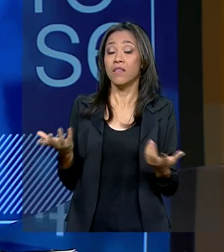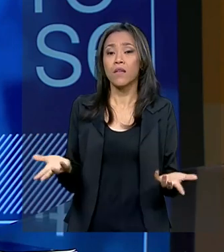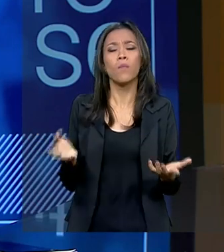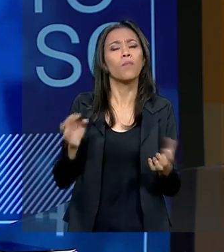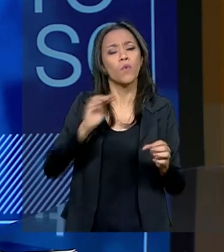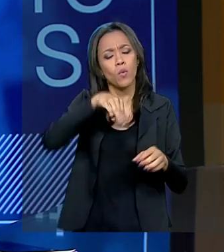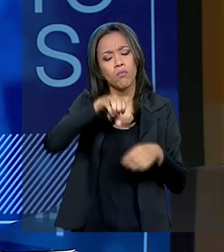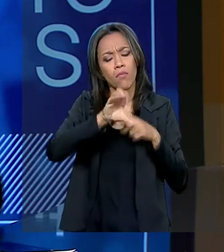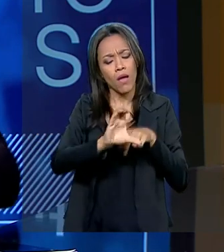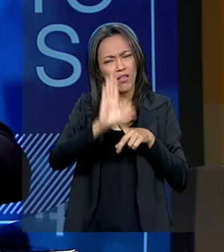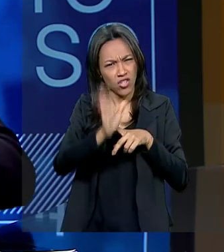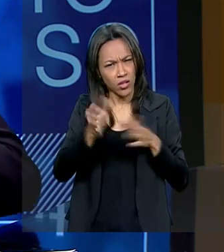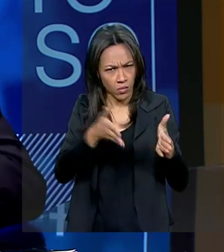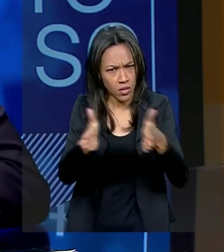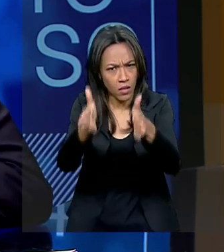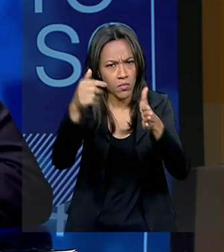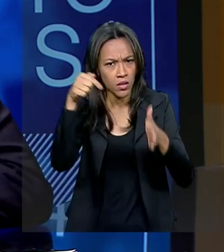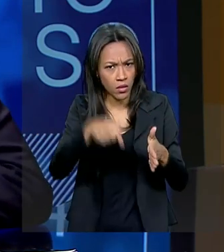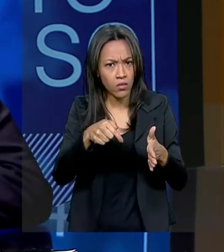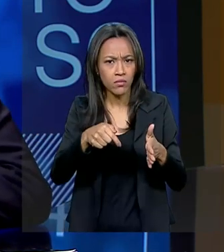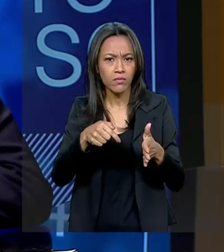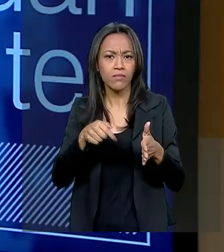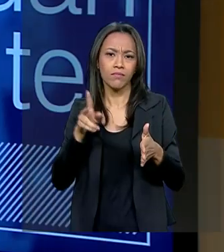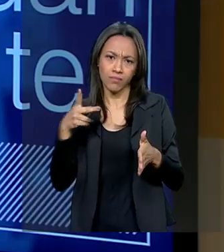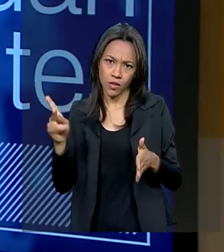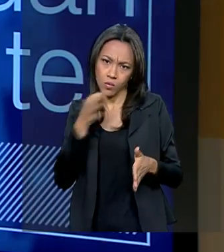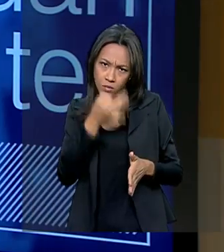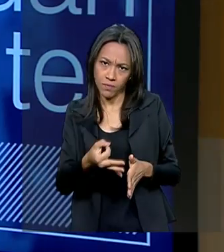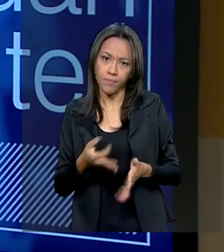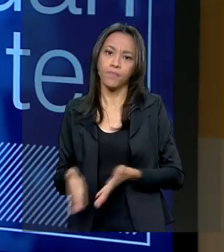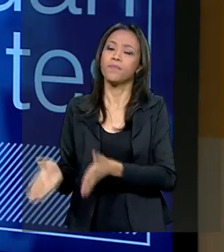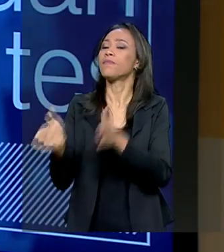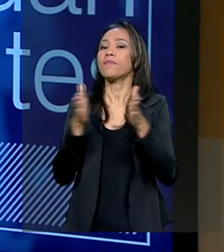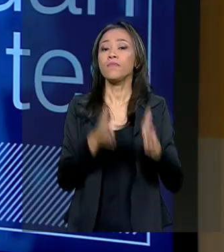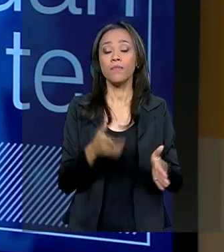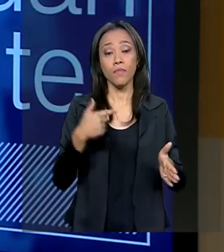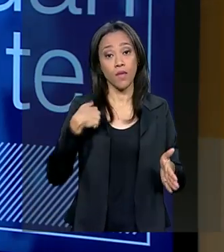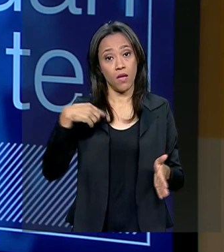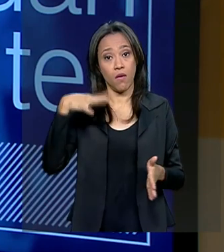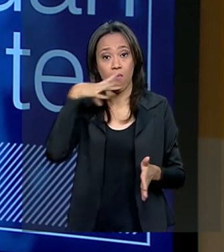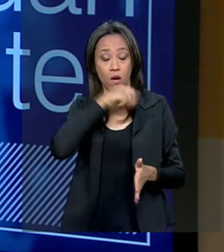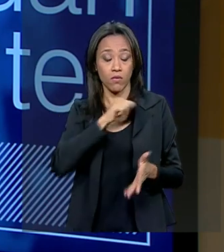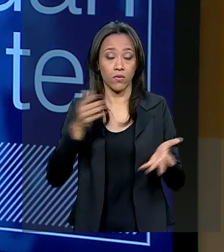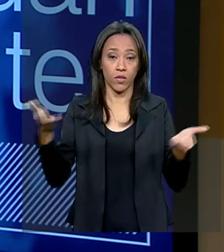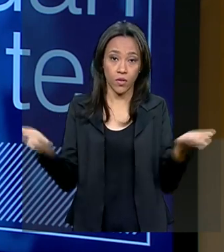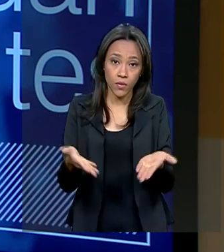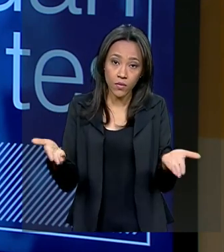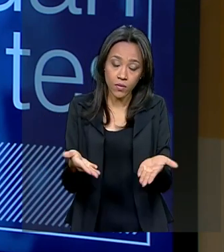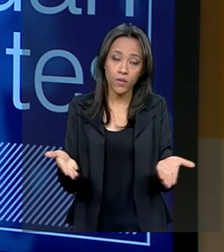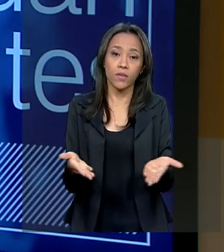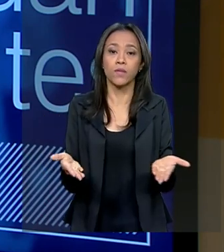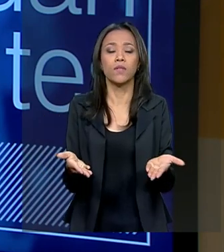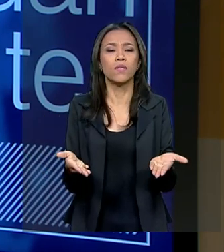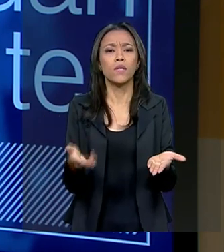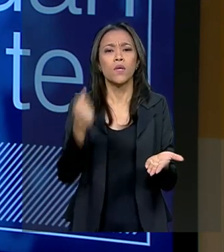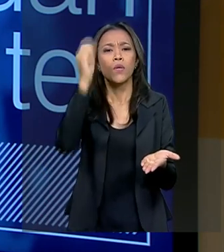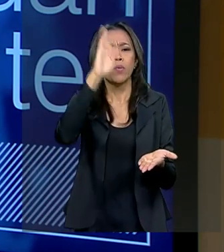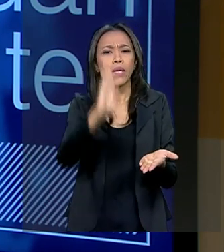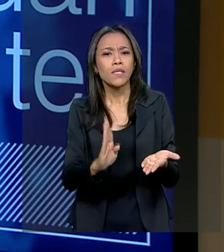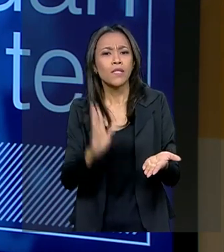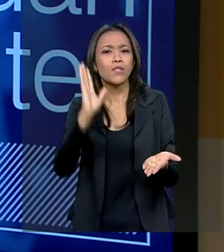já está nesse caminho, na visão do senhor? Eu acho que hoje o Brasil já